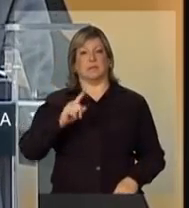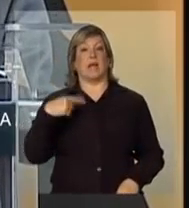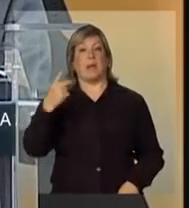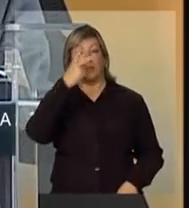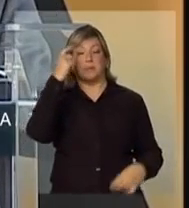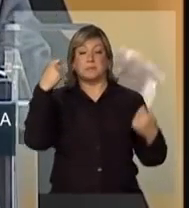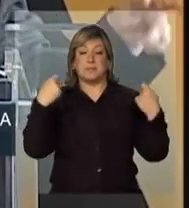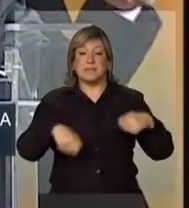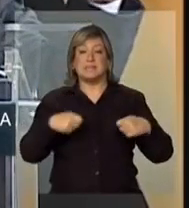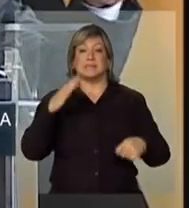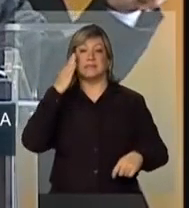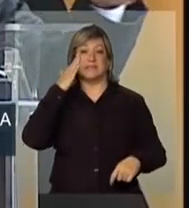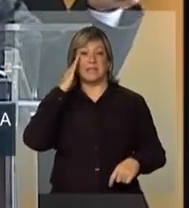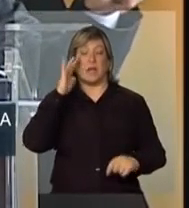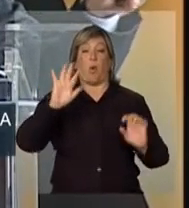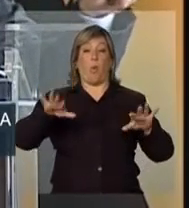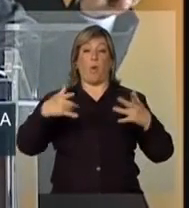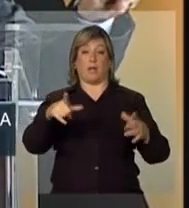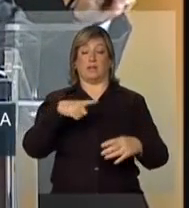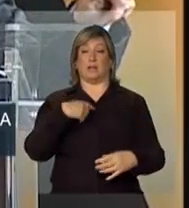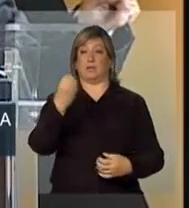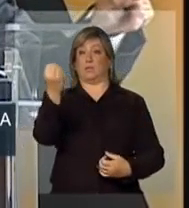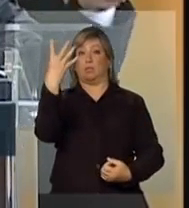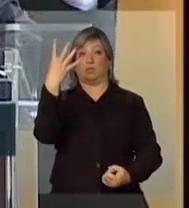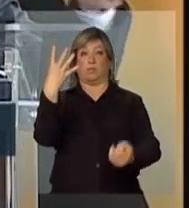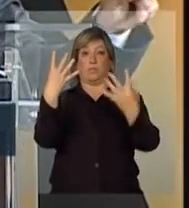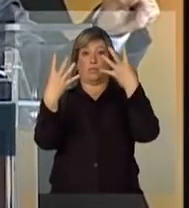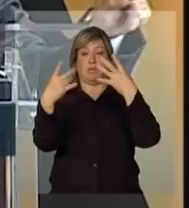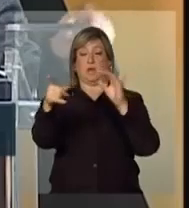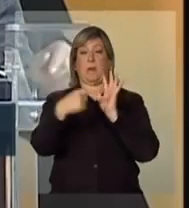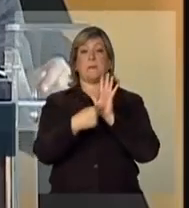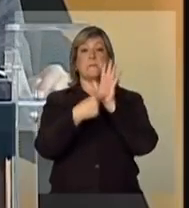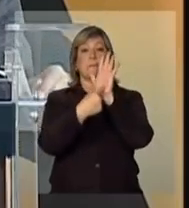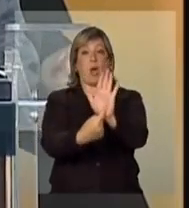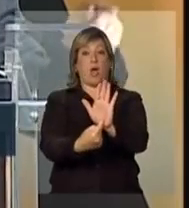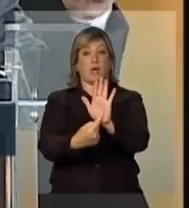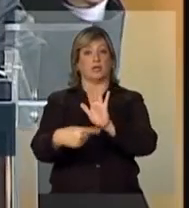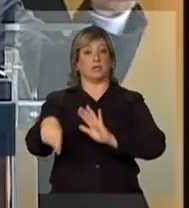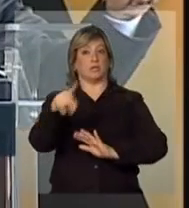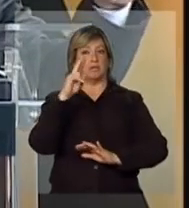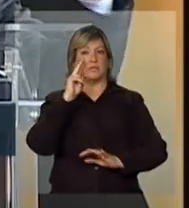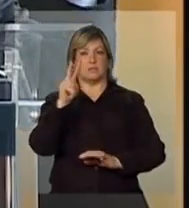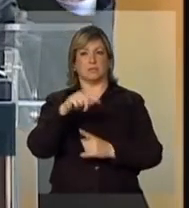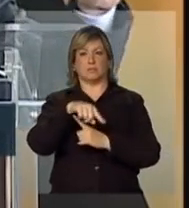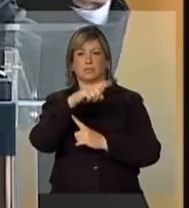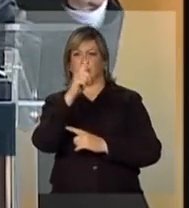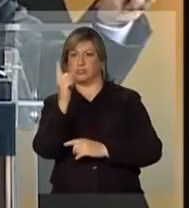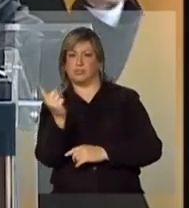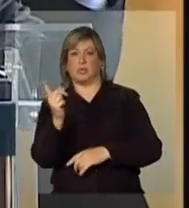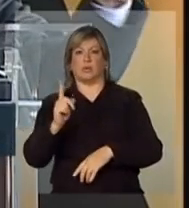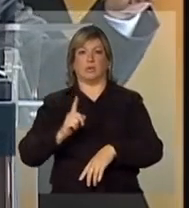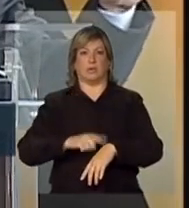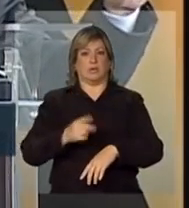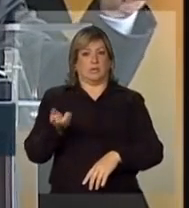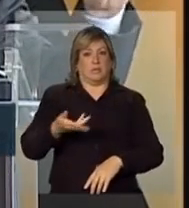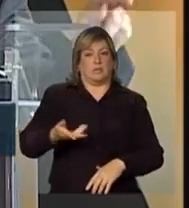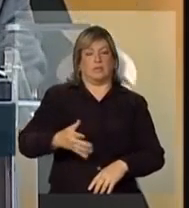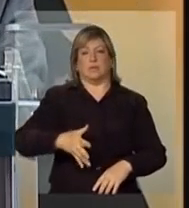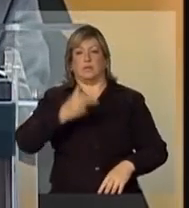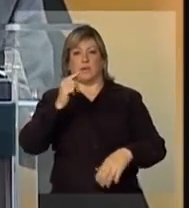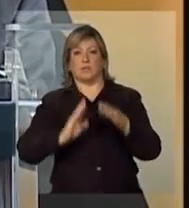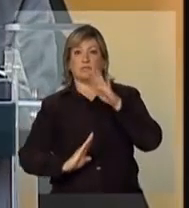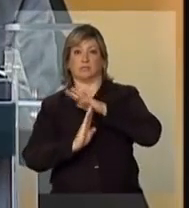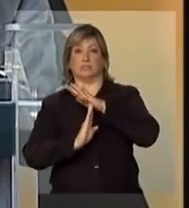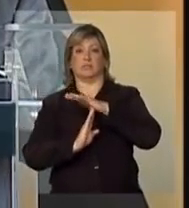que quando uma sinalização indica a admissibilidade de uma determinada velocidade como